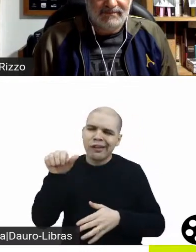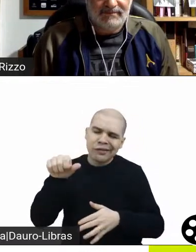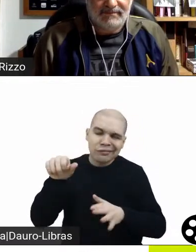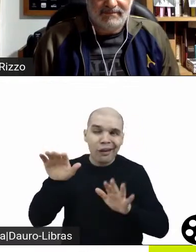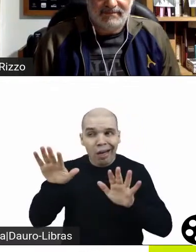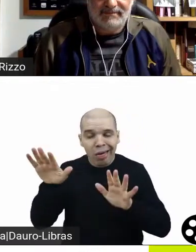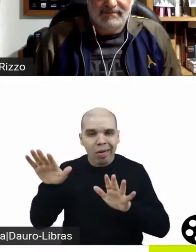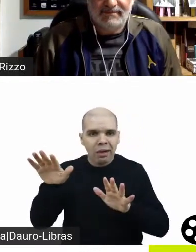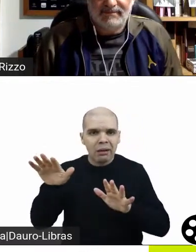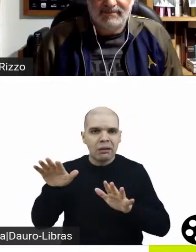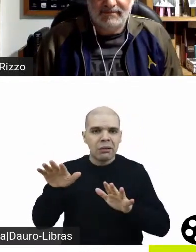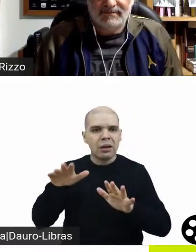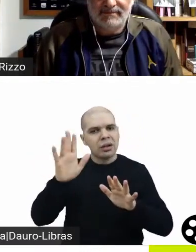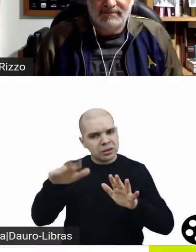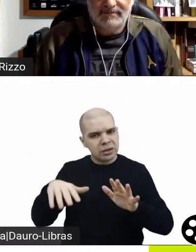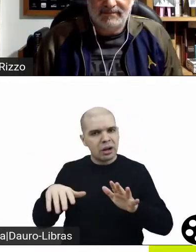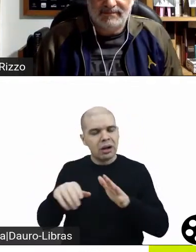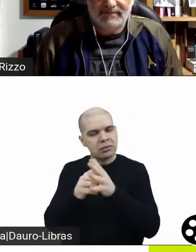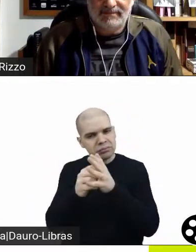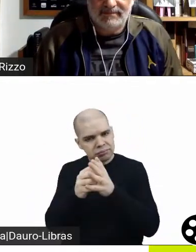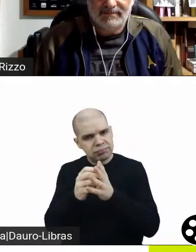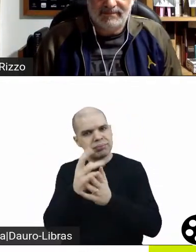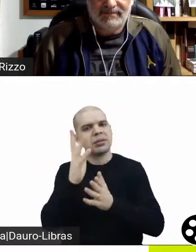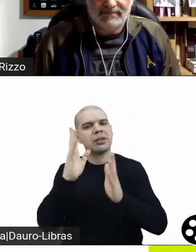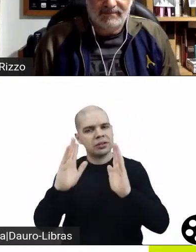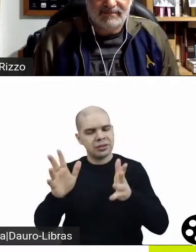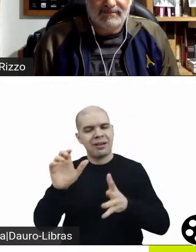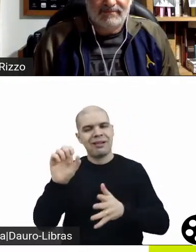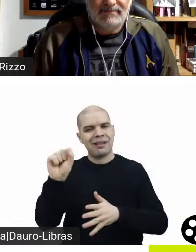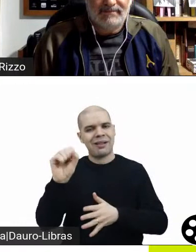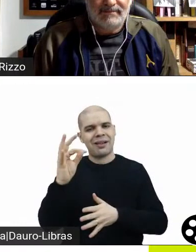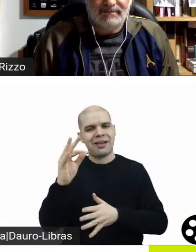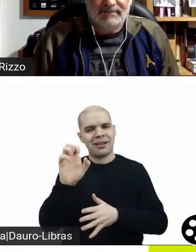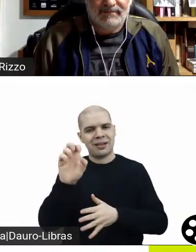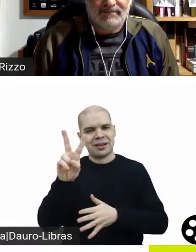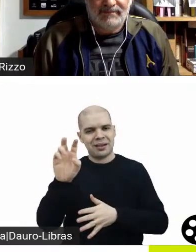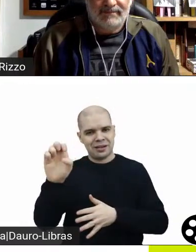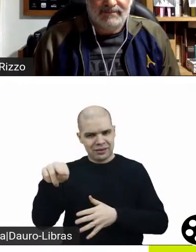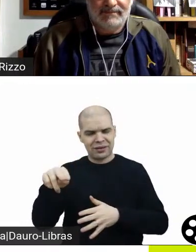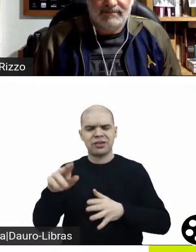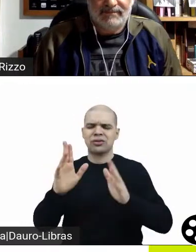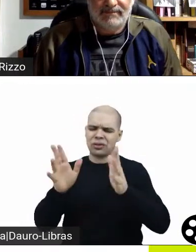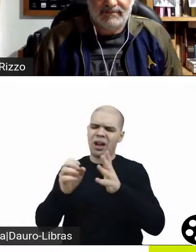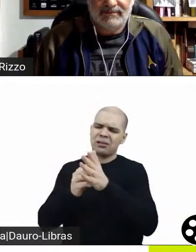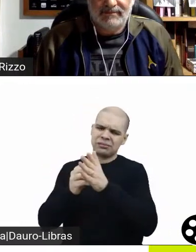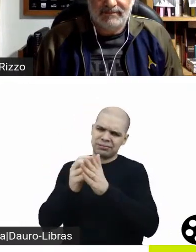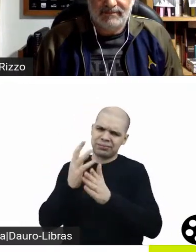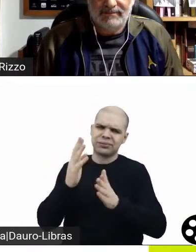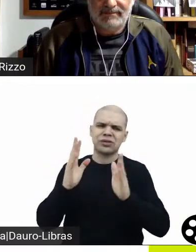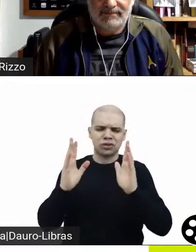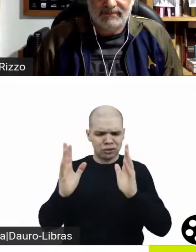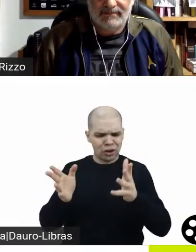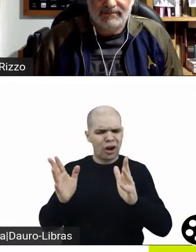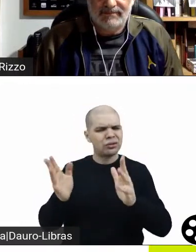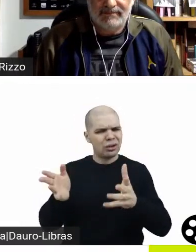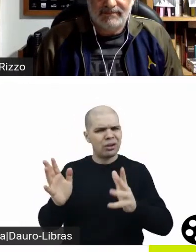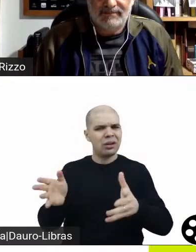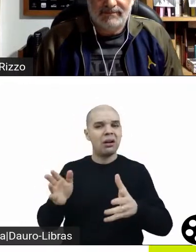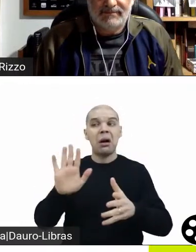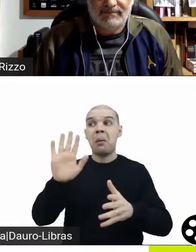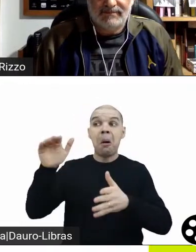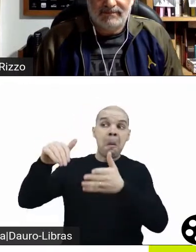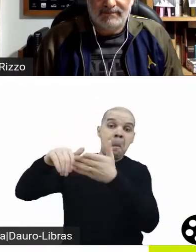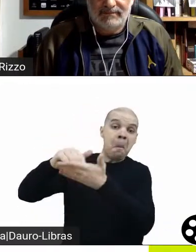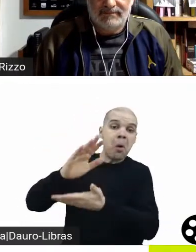qualitativo, até porque esse é muito subjetivo. Eu falo errado no sentido de indústria, das aspirações industriais, da indústria de Hollywood